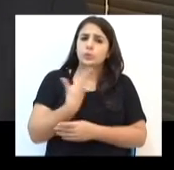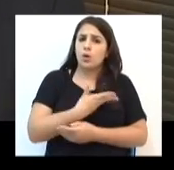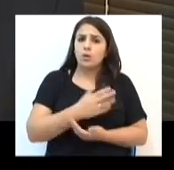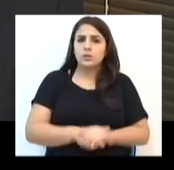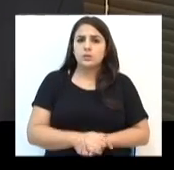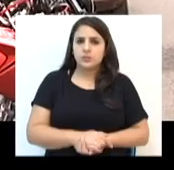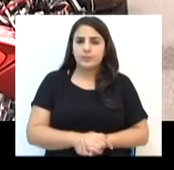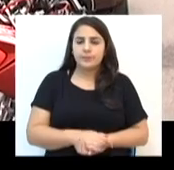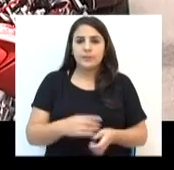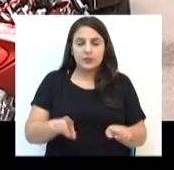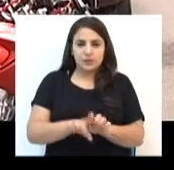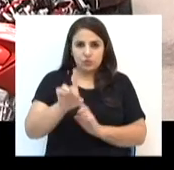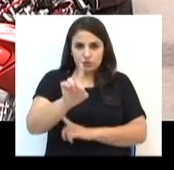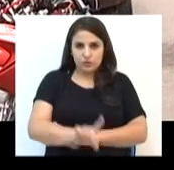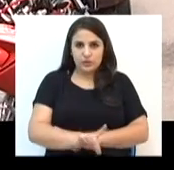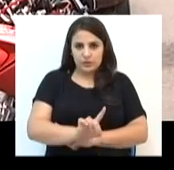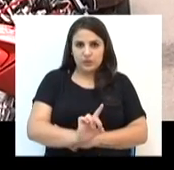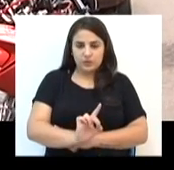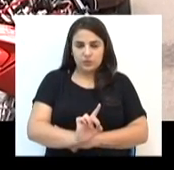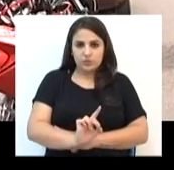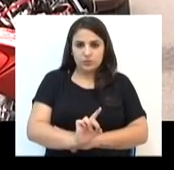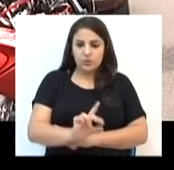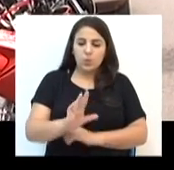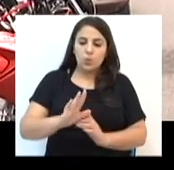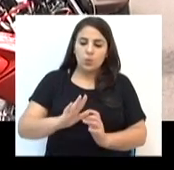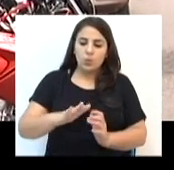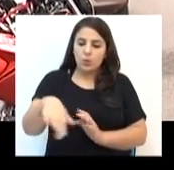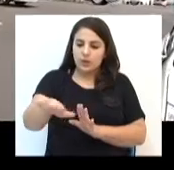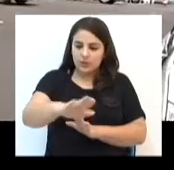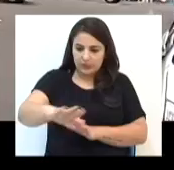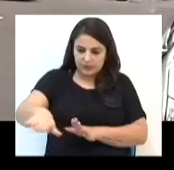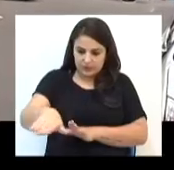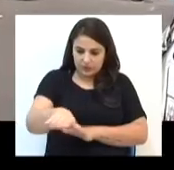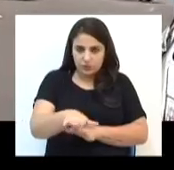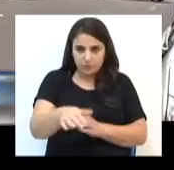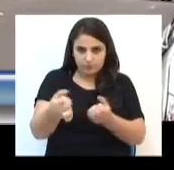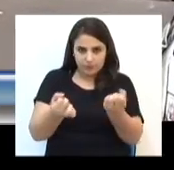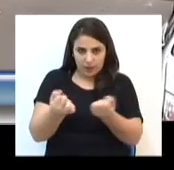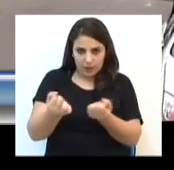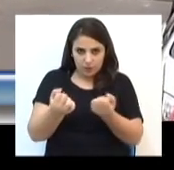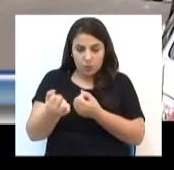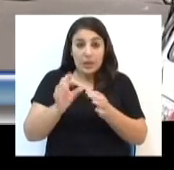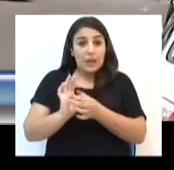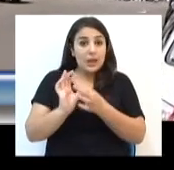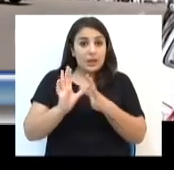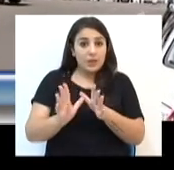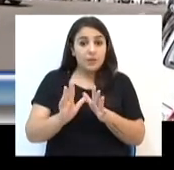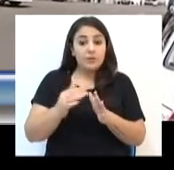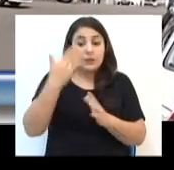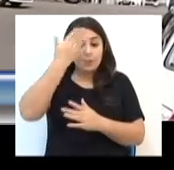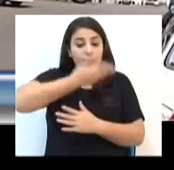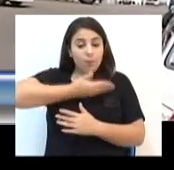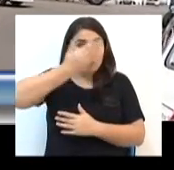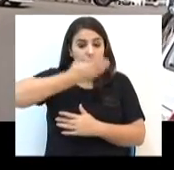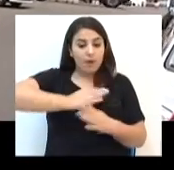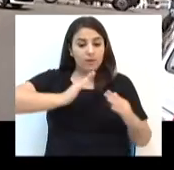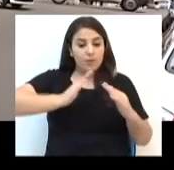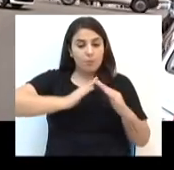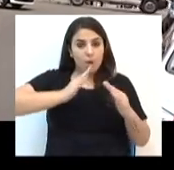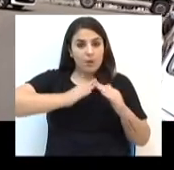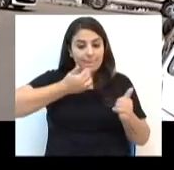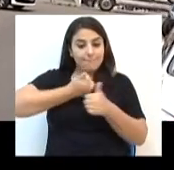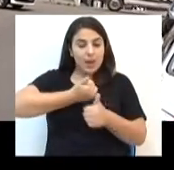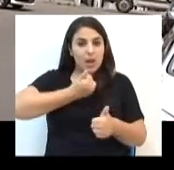nos ajudem. Para ter direito ao estacionamento livre, será preciso comprovar a residência nas proximidades dos